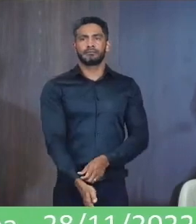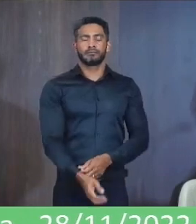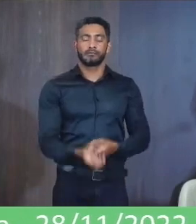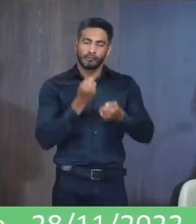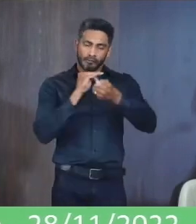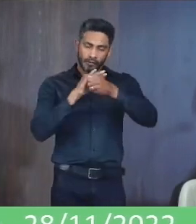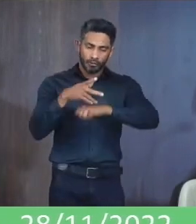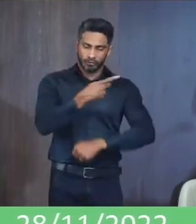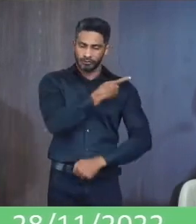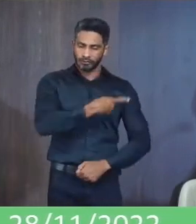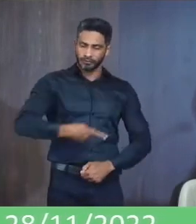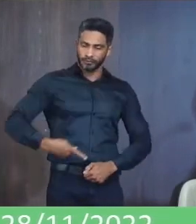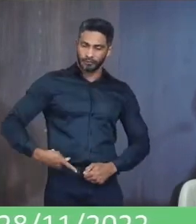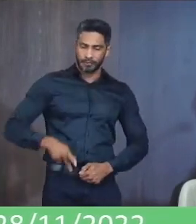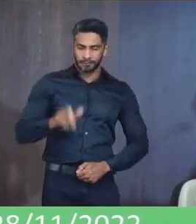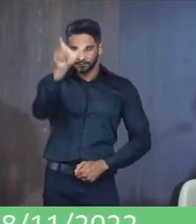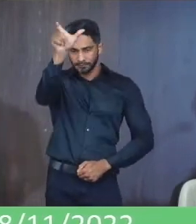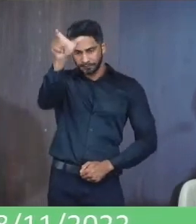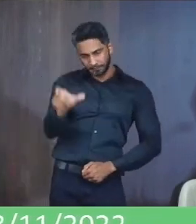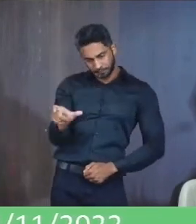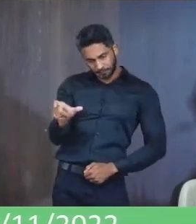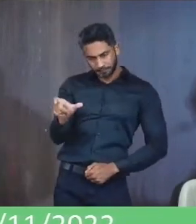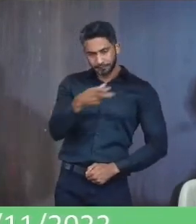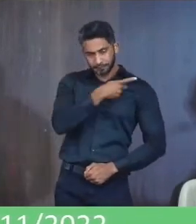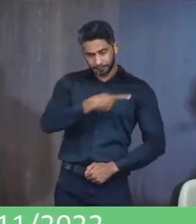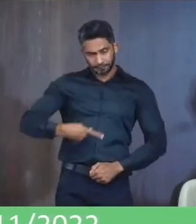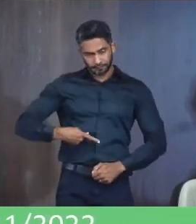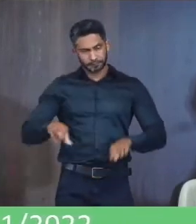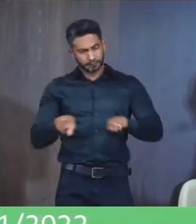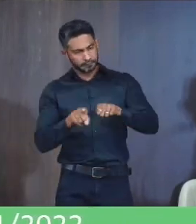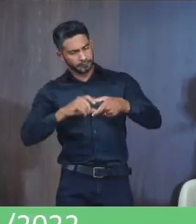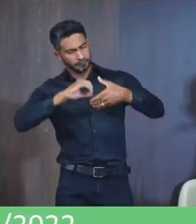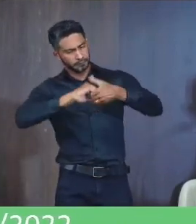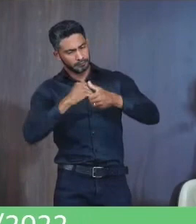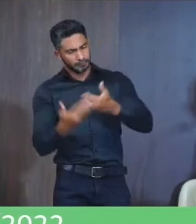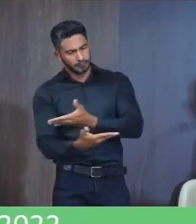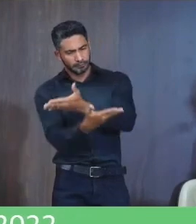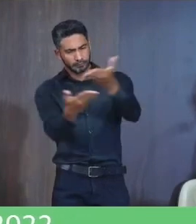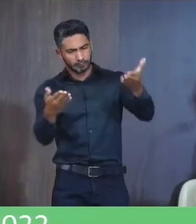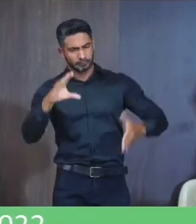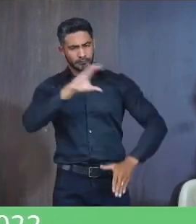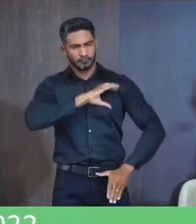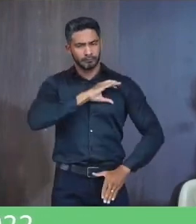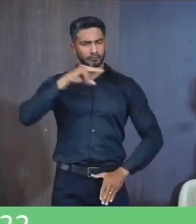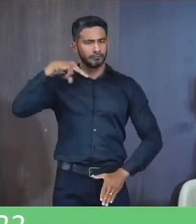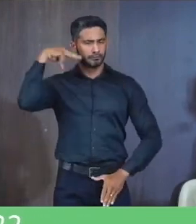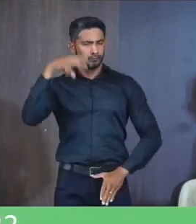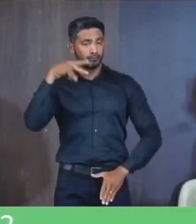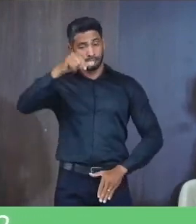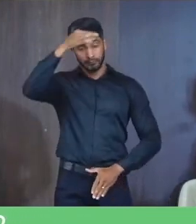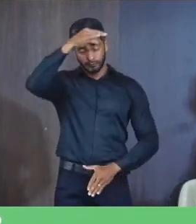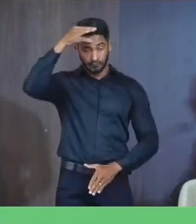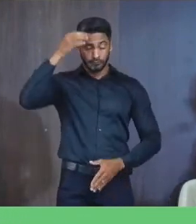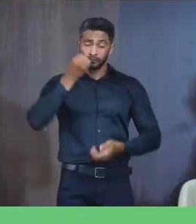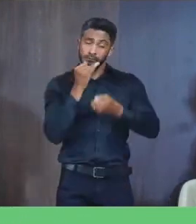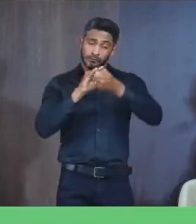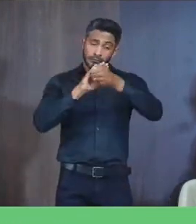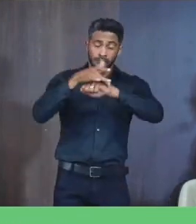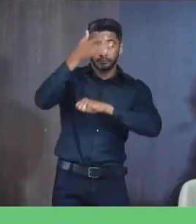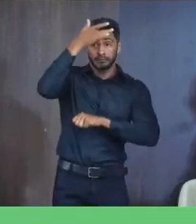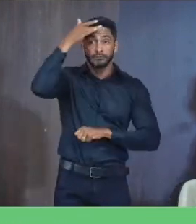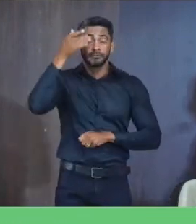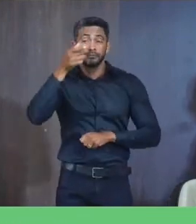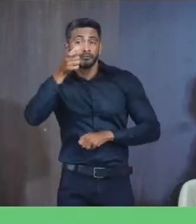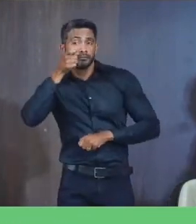Boa noite Senhor presidente Na pessoa de vossa excelência Eu cumprimento Os demais honrados Colegas vereadores Dessa casa legislativa Boa noite ao público Aqui